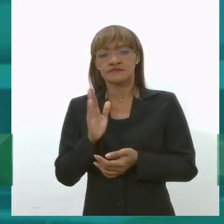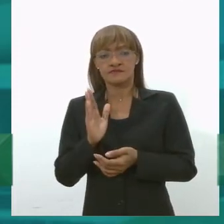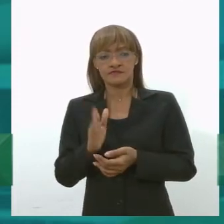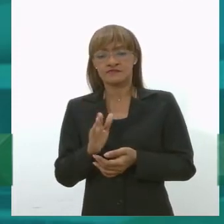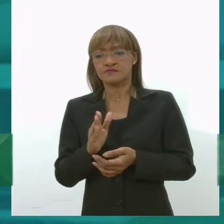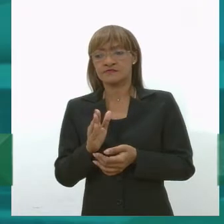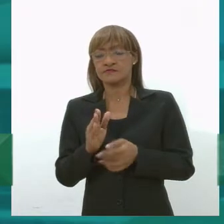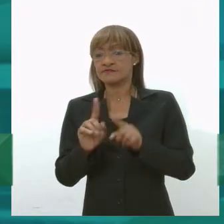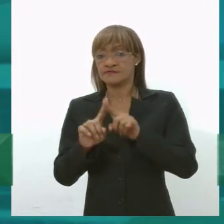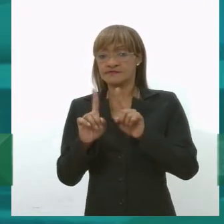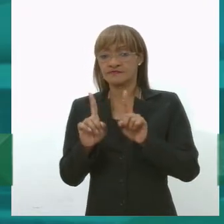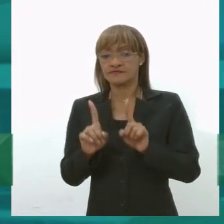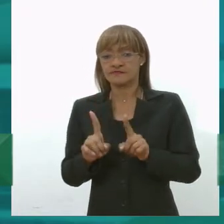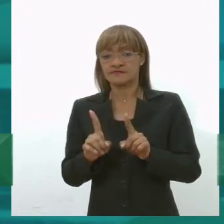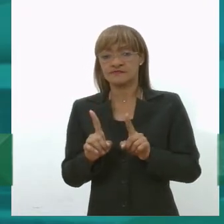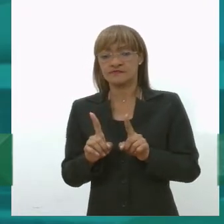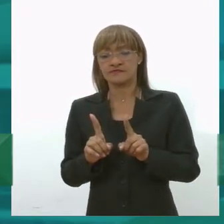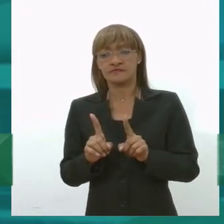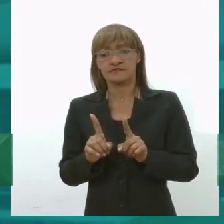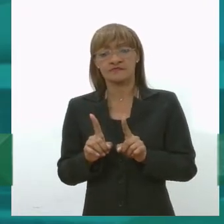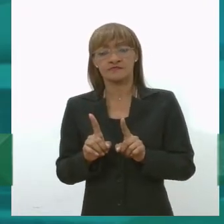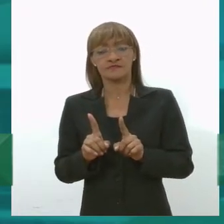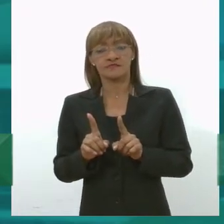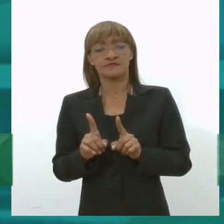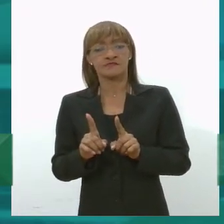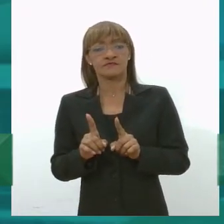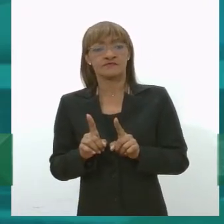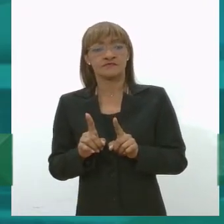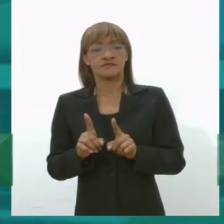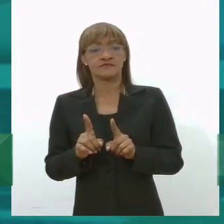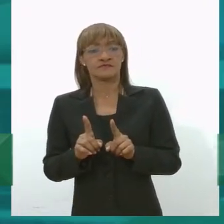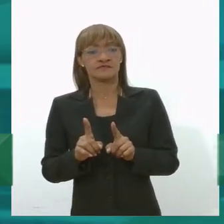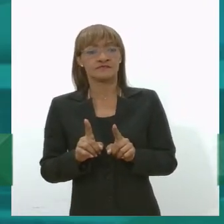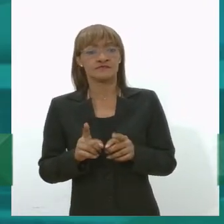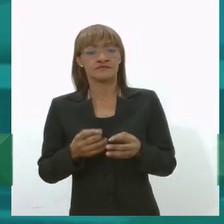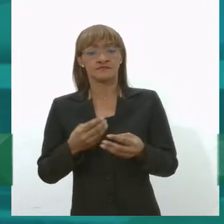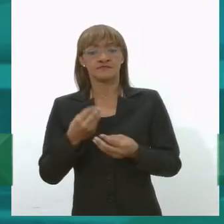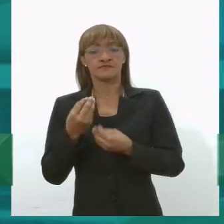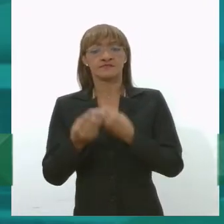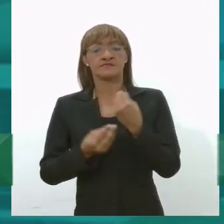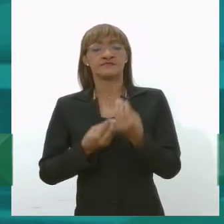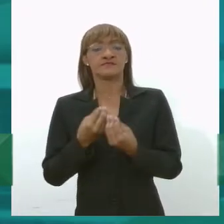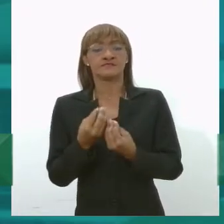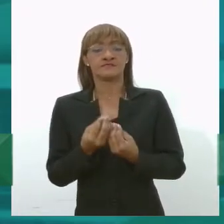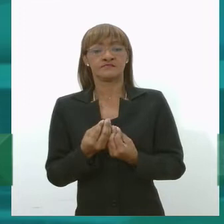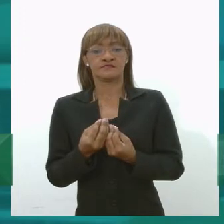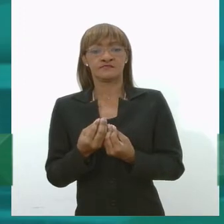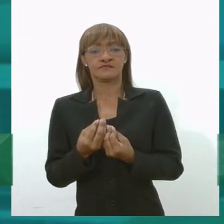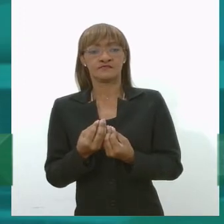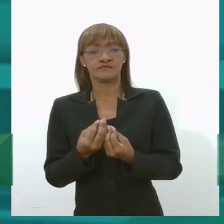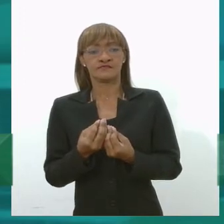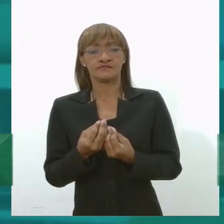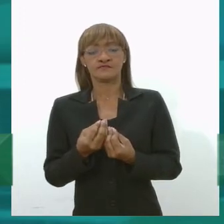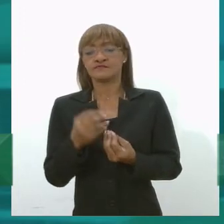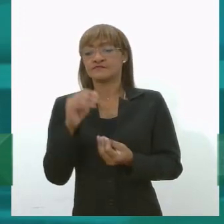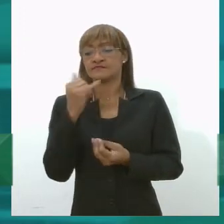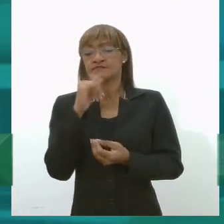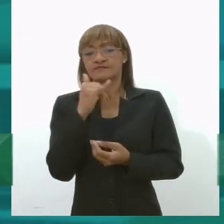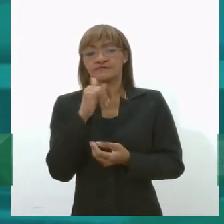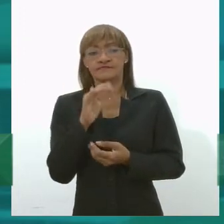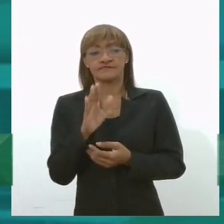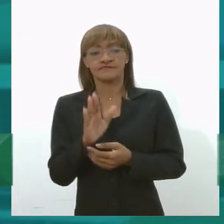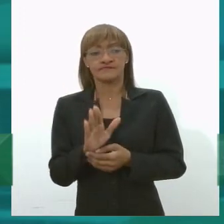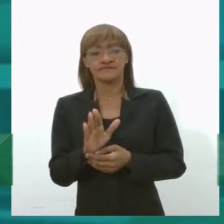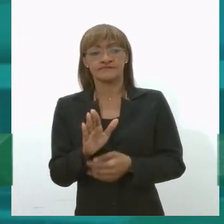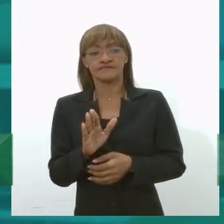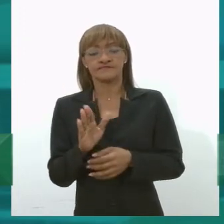e a obtenção de energia a partir dos rejeitos eu costumo dizer que é o último